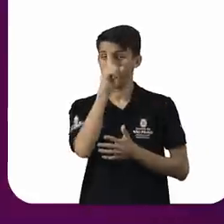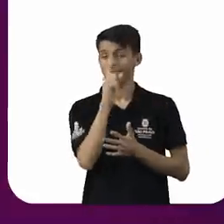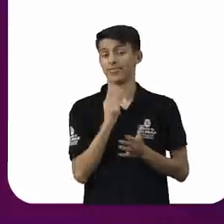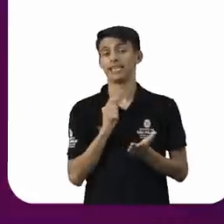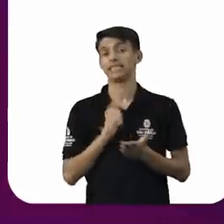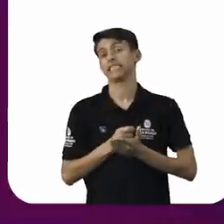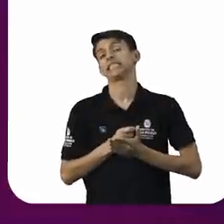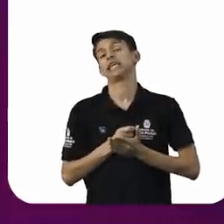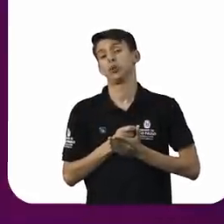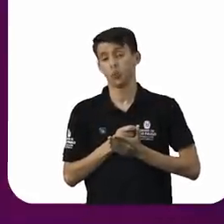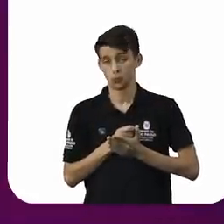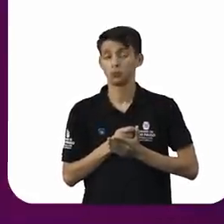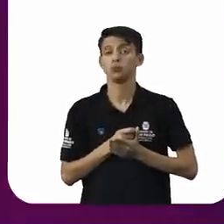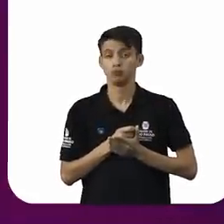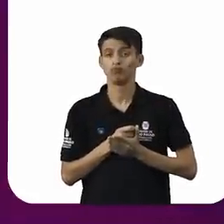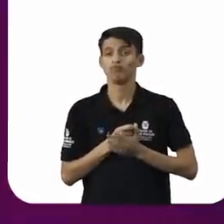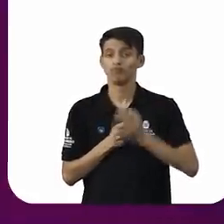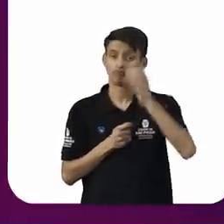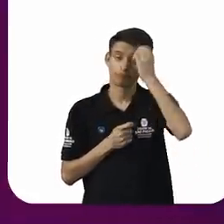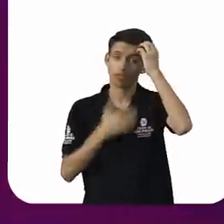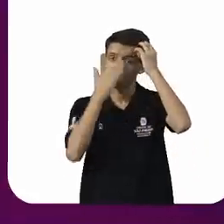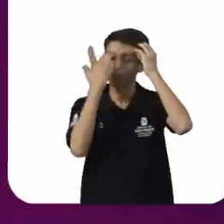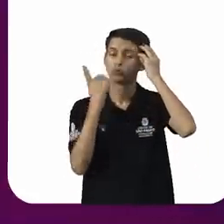decisão. Não é? Quer dizer,